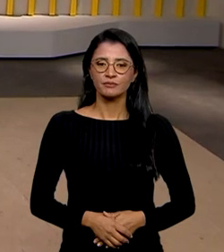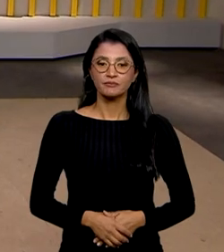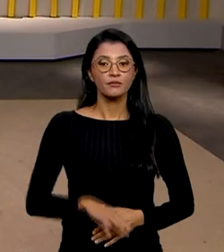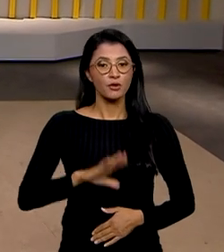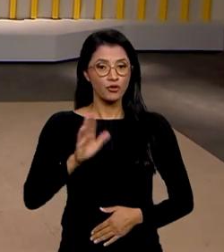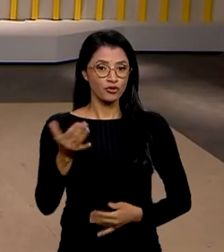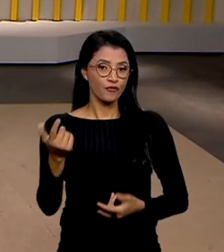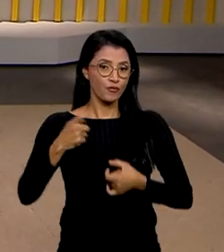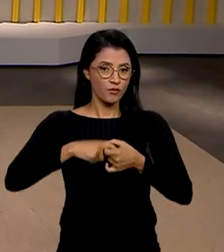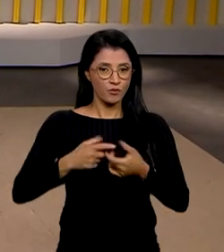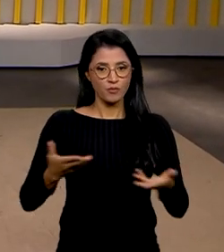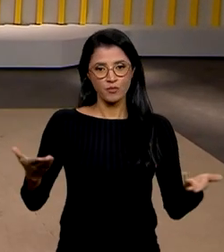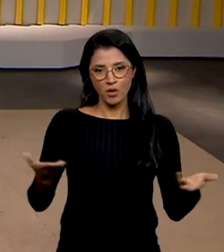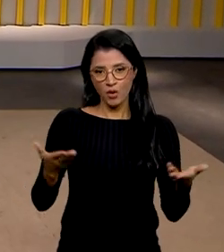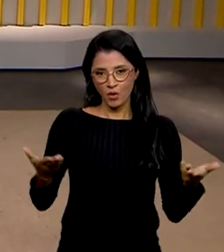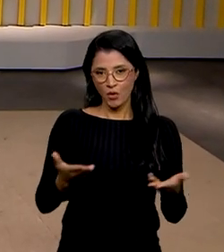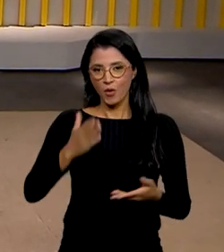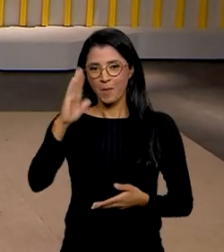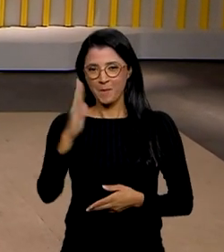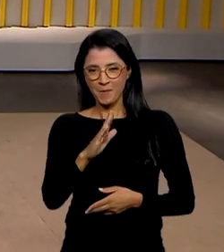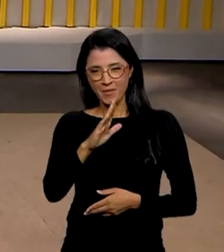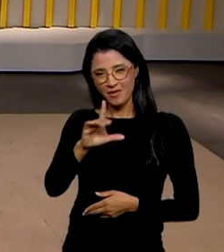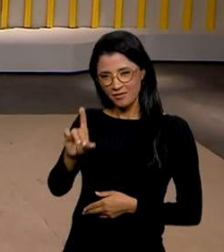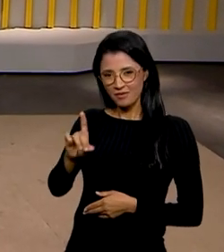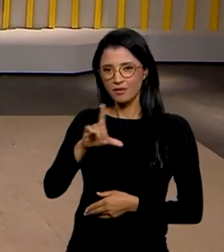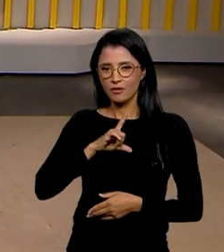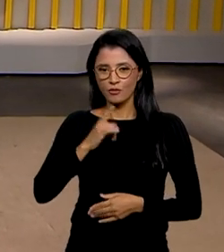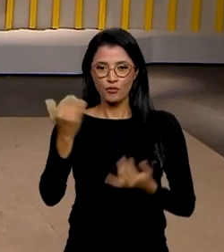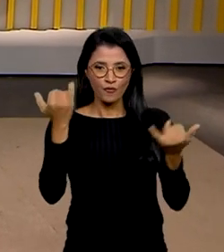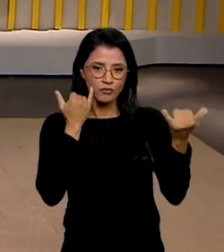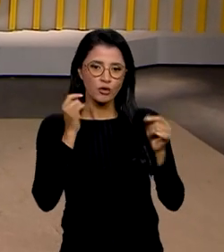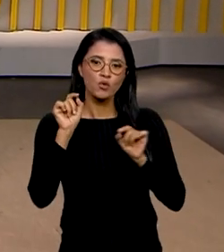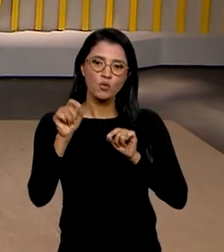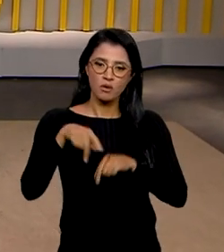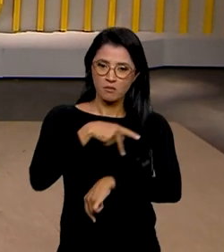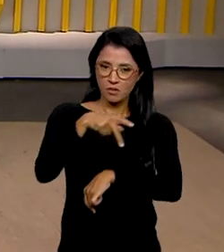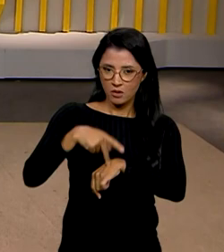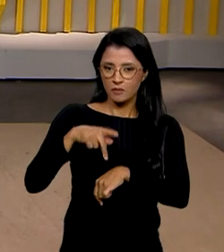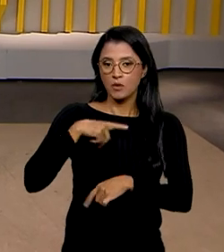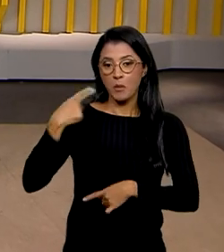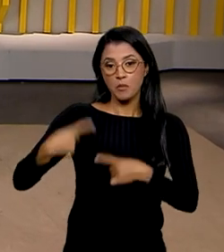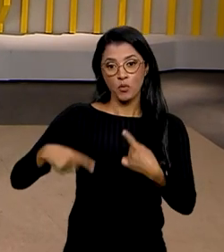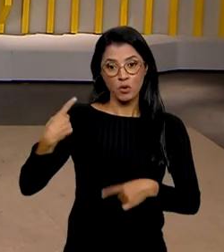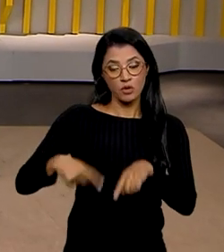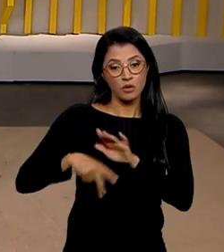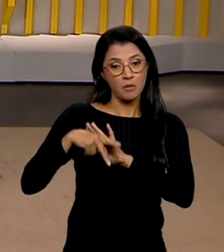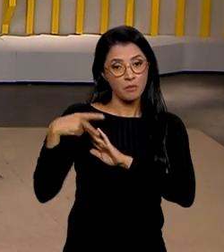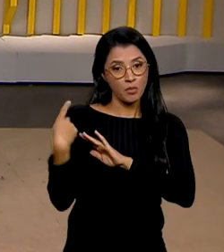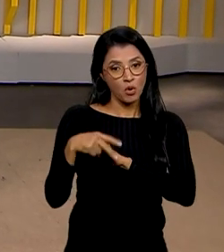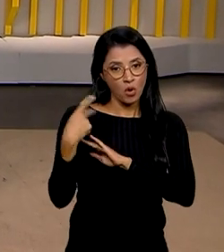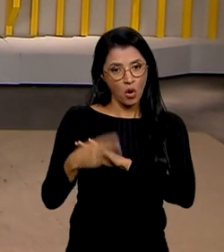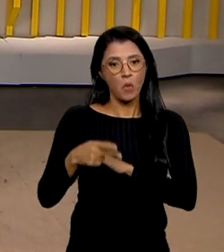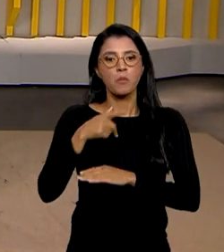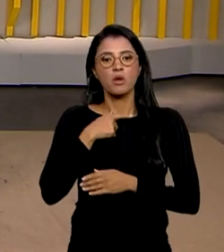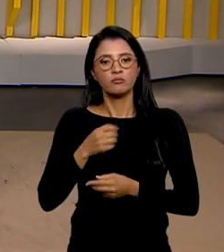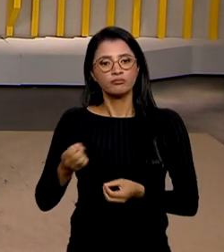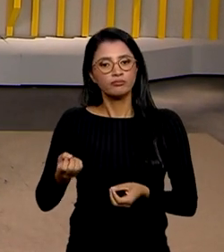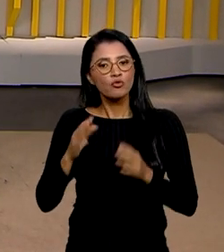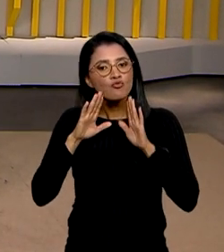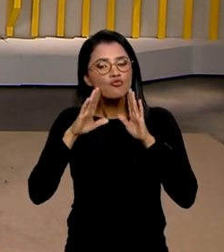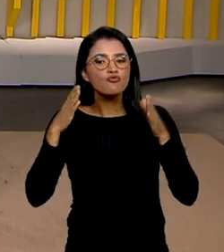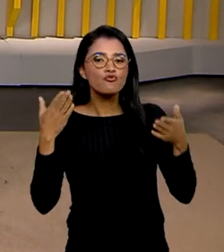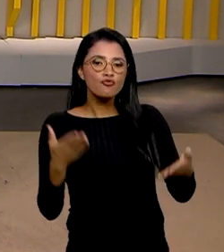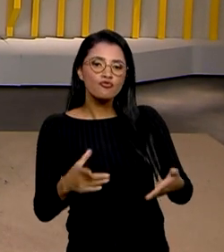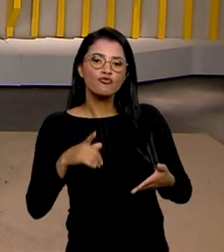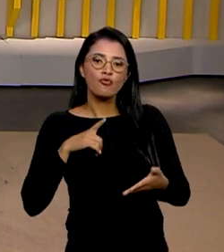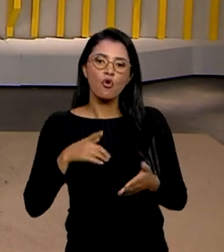Já estamos de volta com o Brasil em Dia, com a notícia de que o país vai ter uma política nacional de abastecimento focada